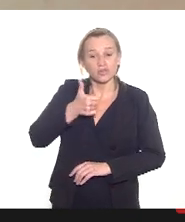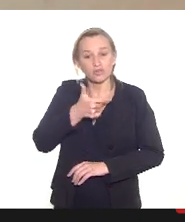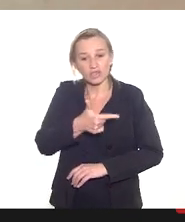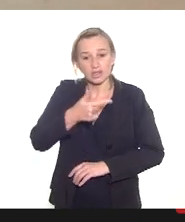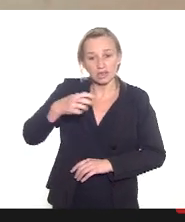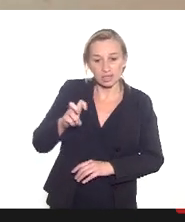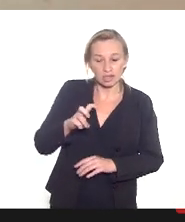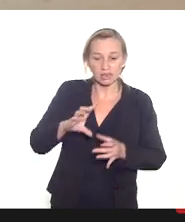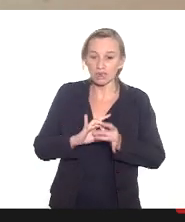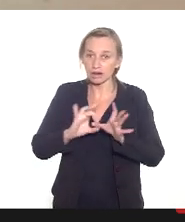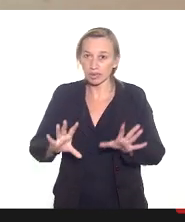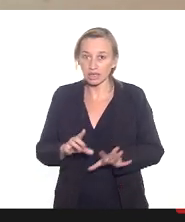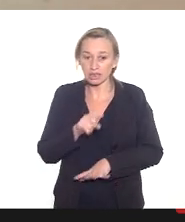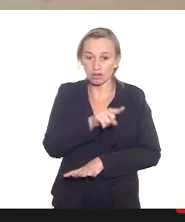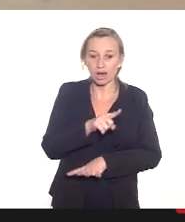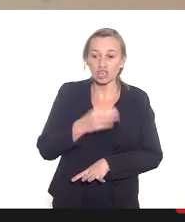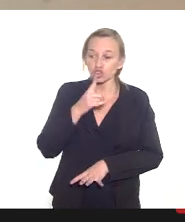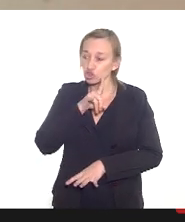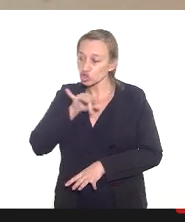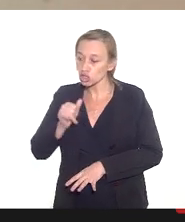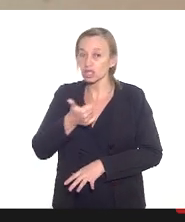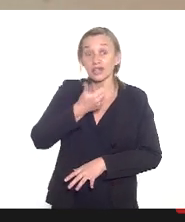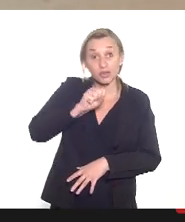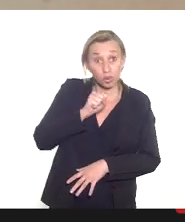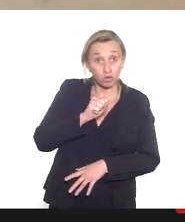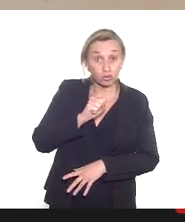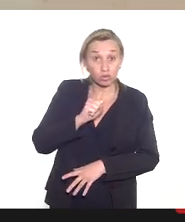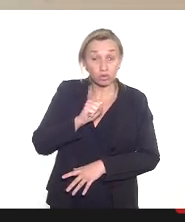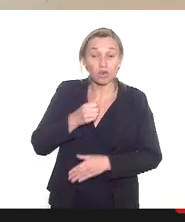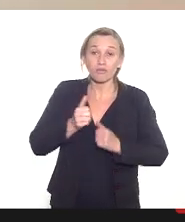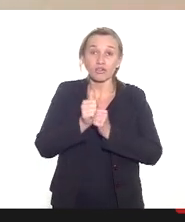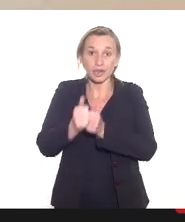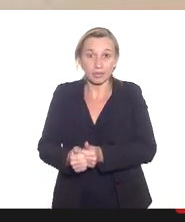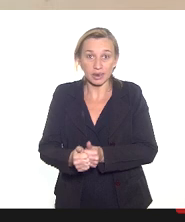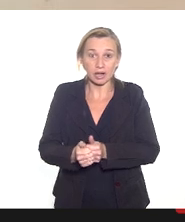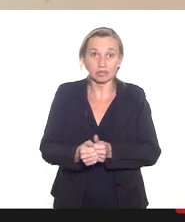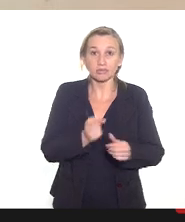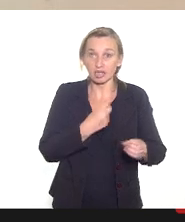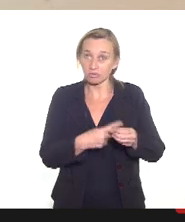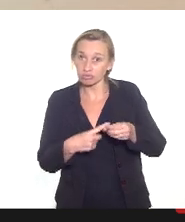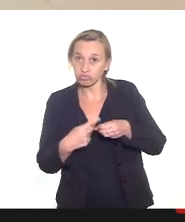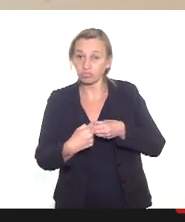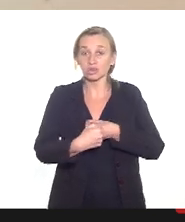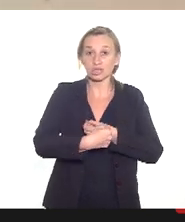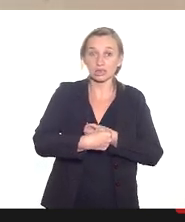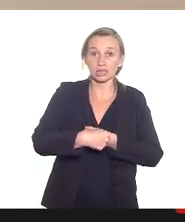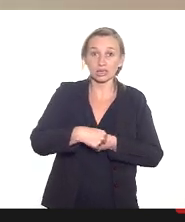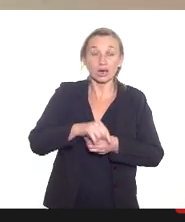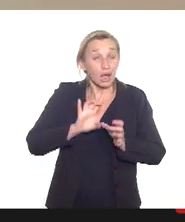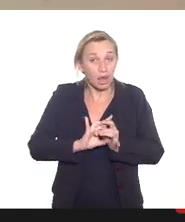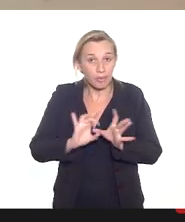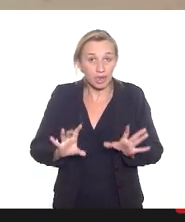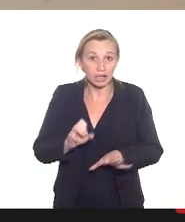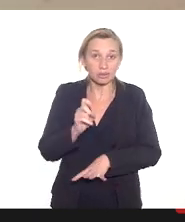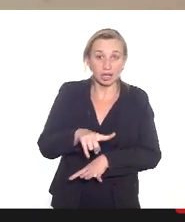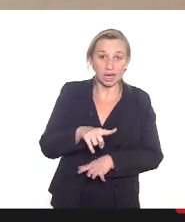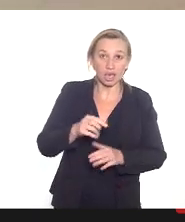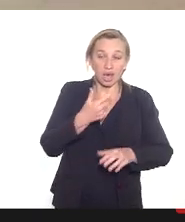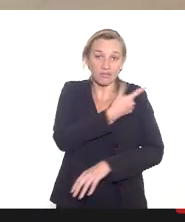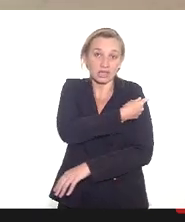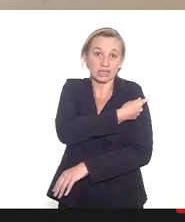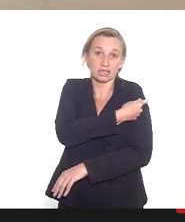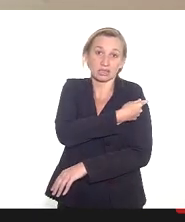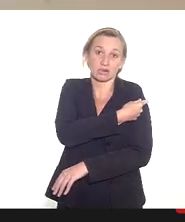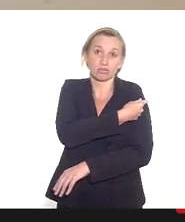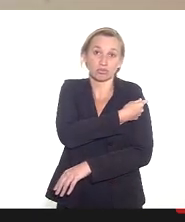deliberação de referendo no dia 18 foi encaminhada para os municípios para liberando a vacinação